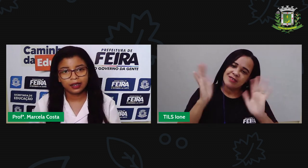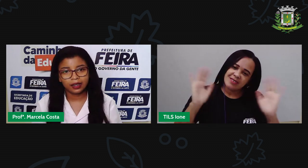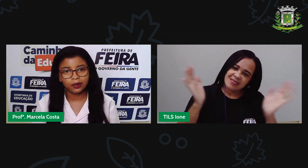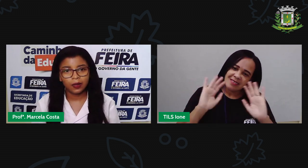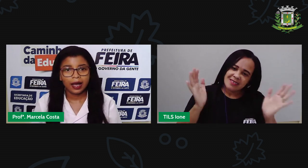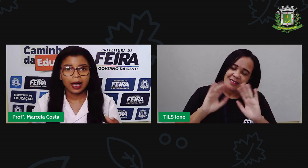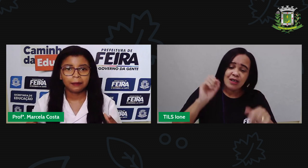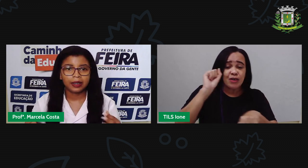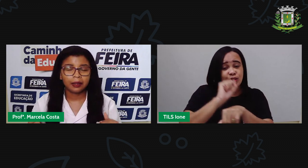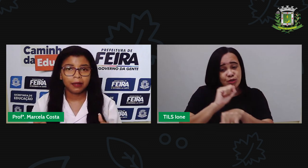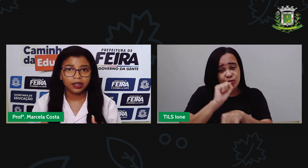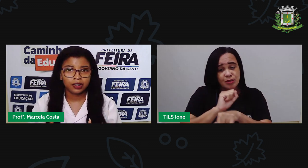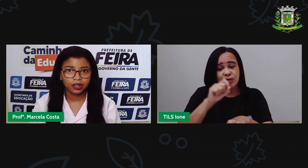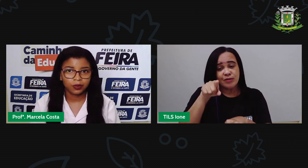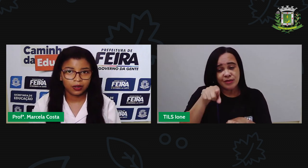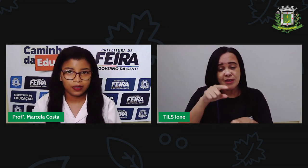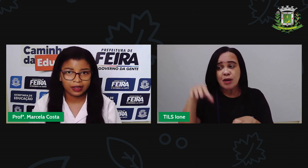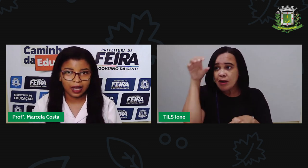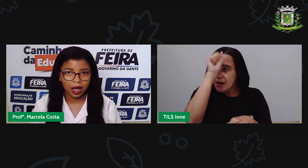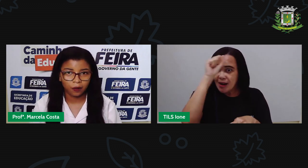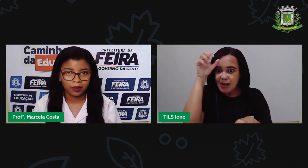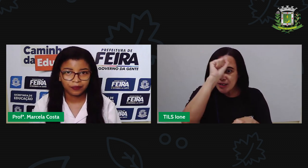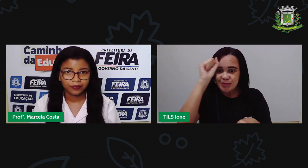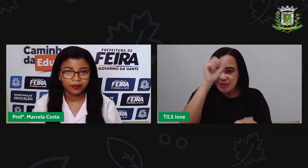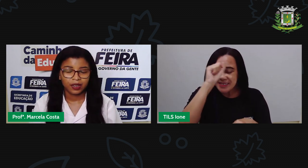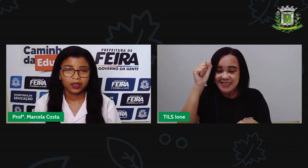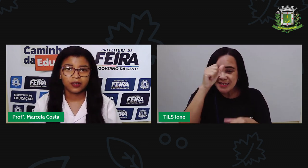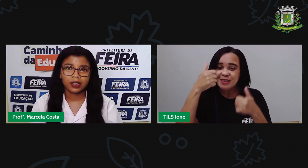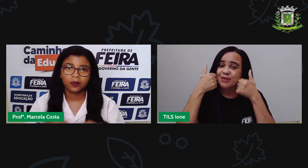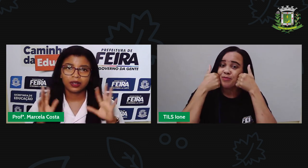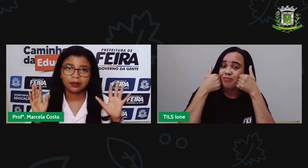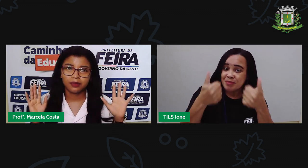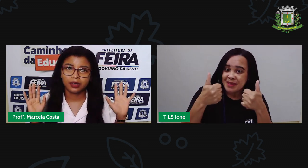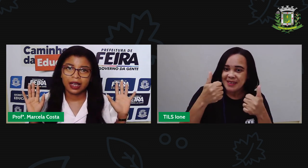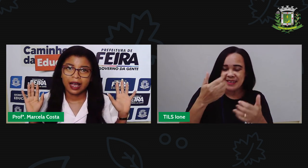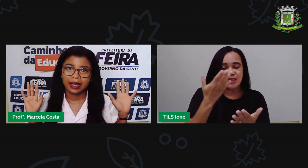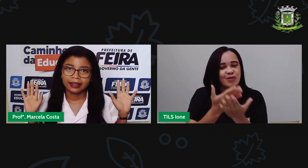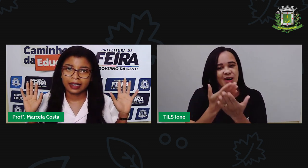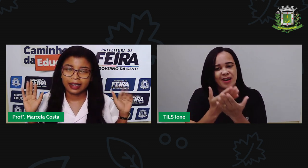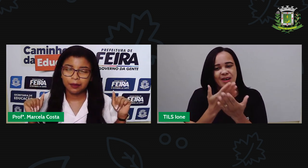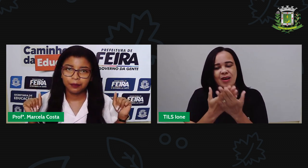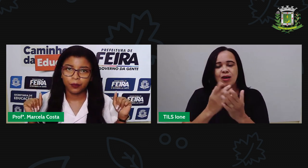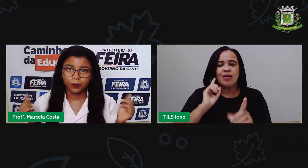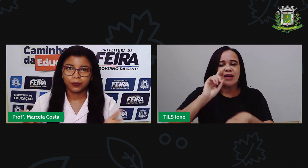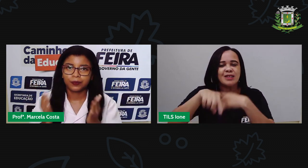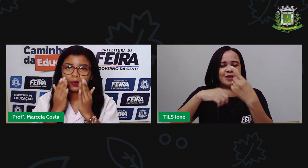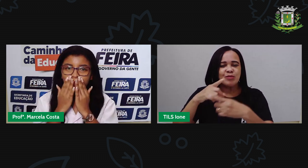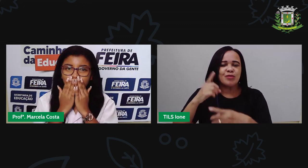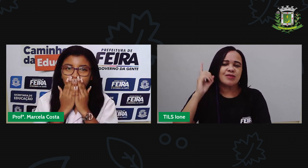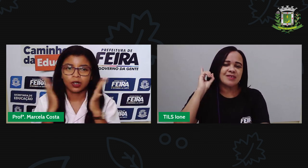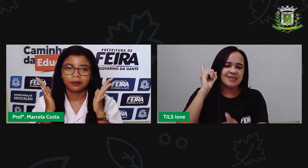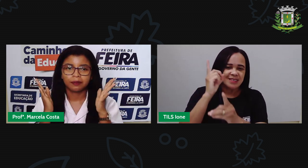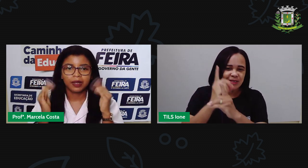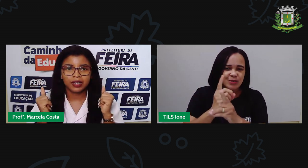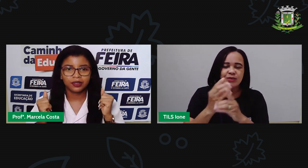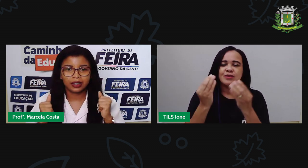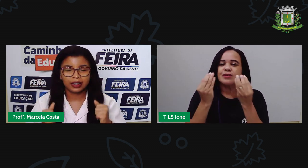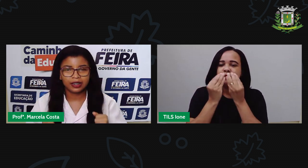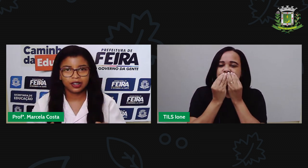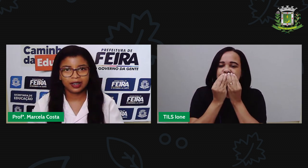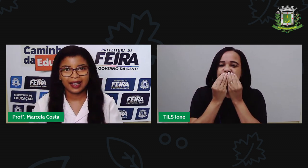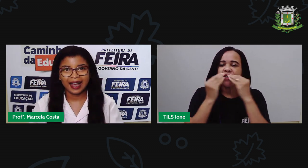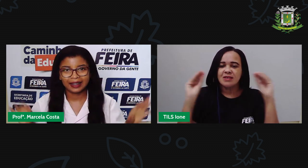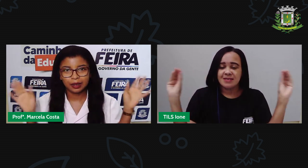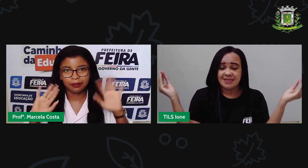conseguido aprender bastante com a nossa aula nos encontramos daqui a pouco beijo